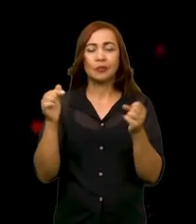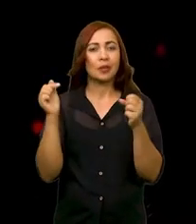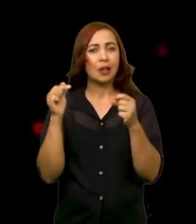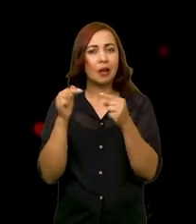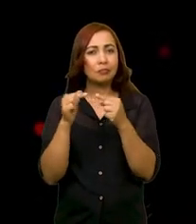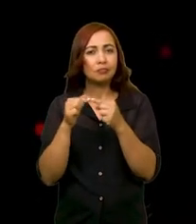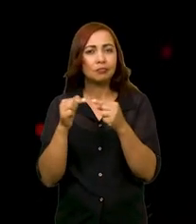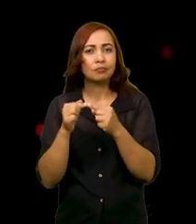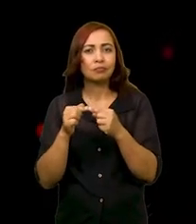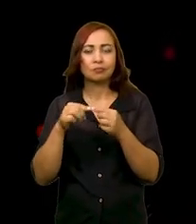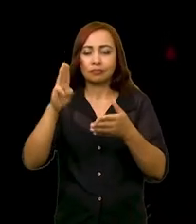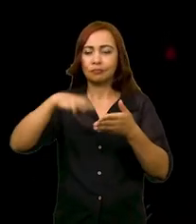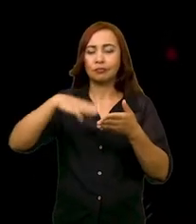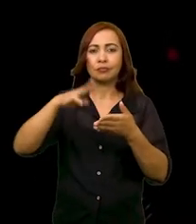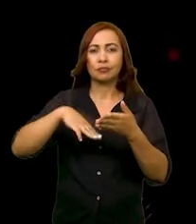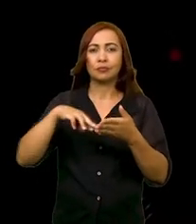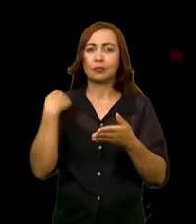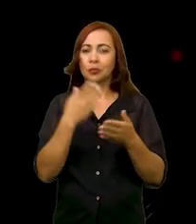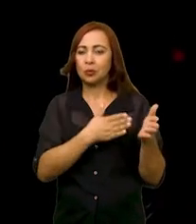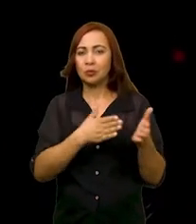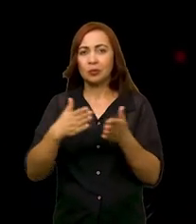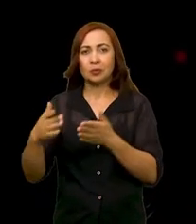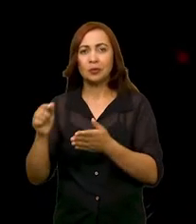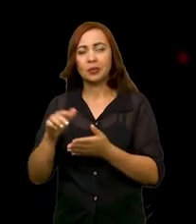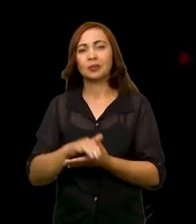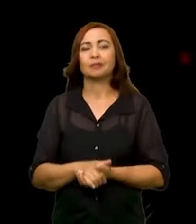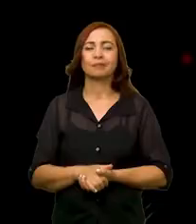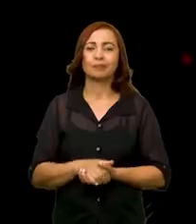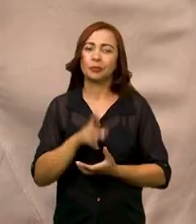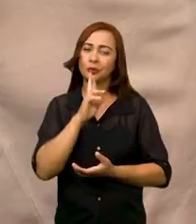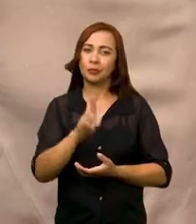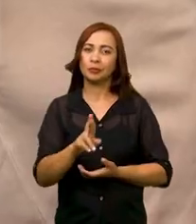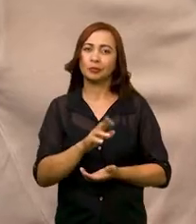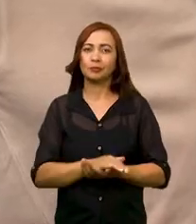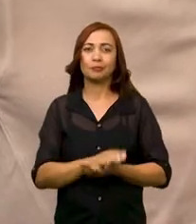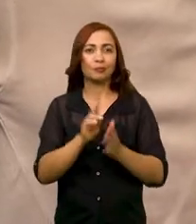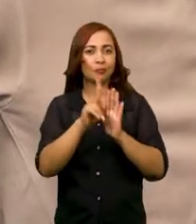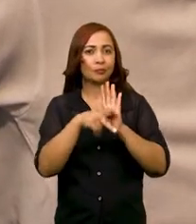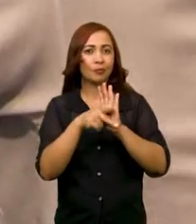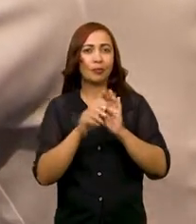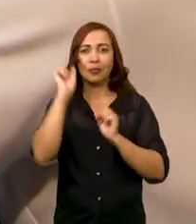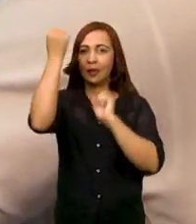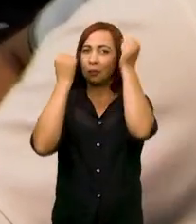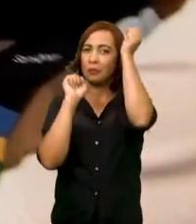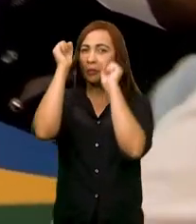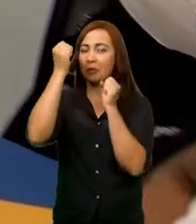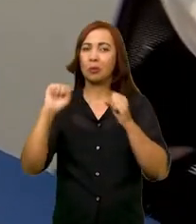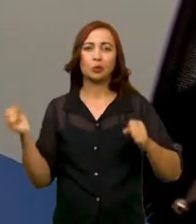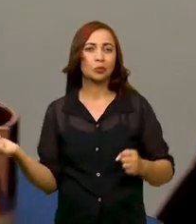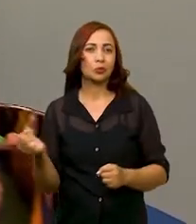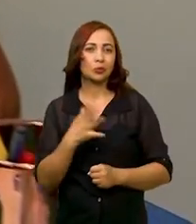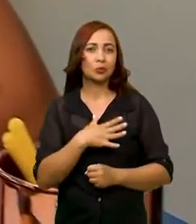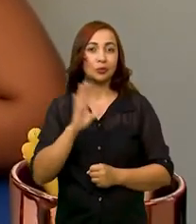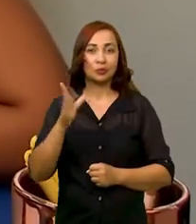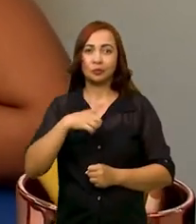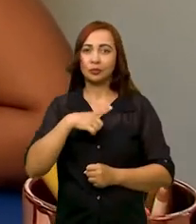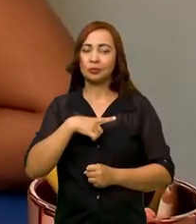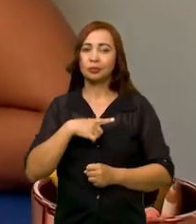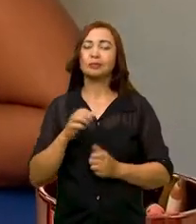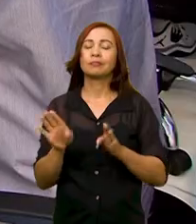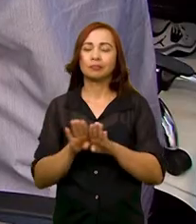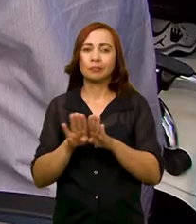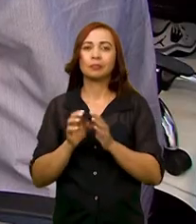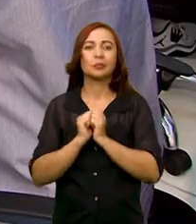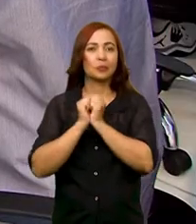aplicamos essa metodologia e trouxemos aí ótimos resultados. O projeto Fábrica de Inovação já conta